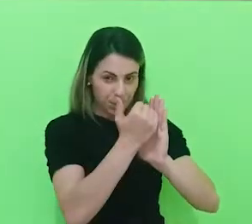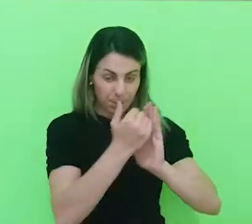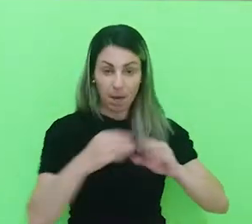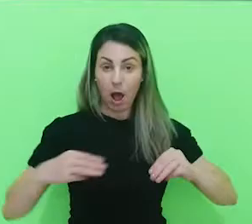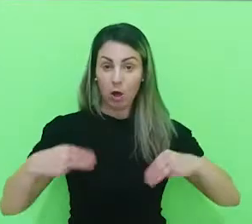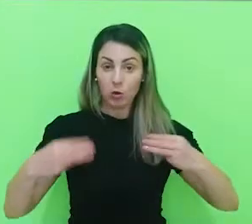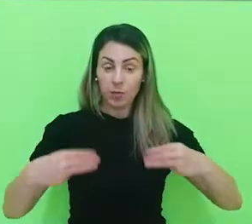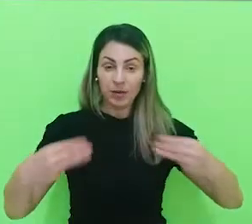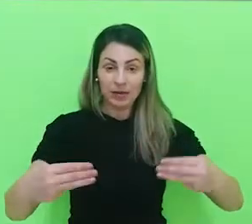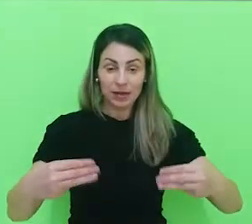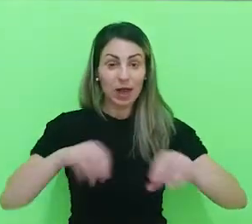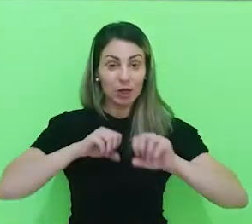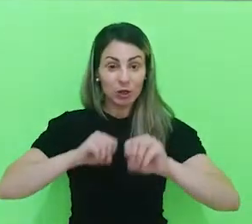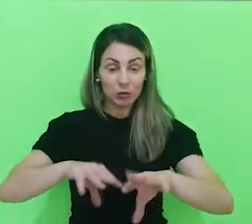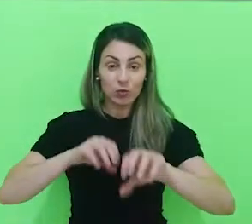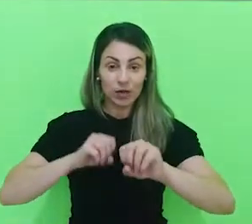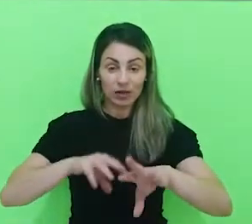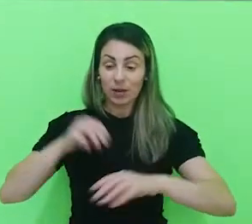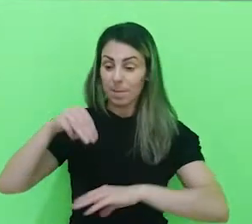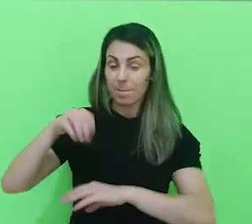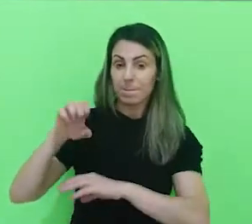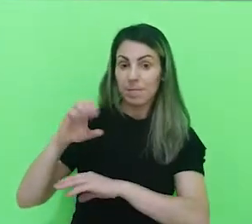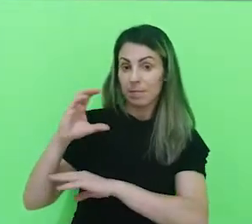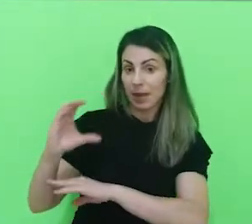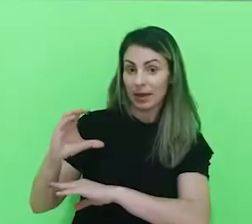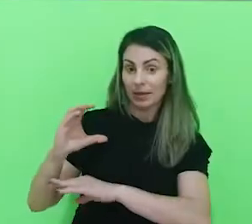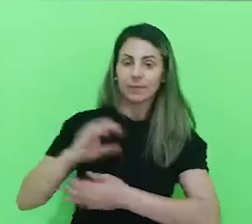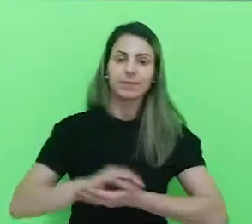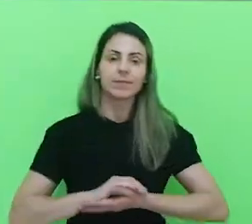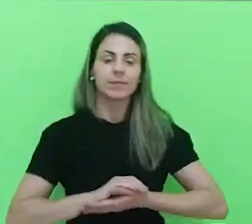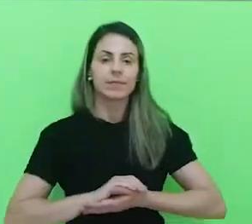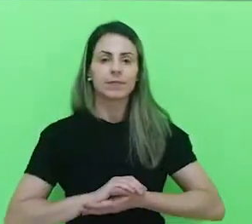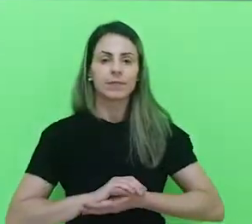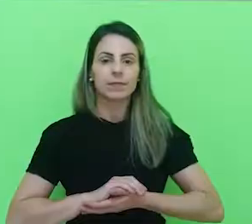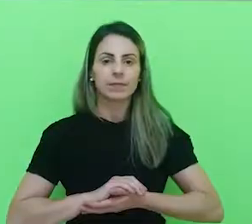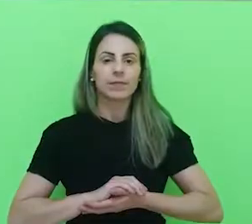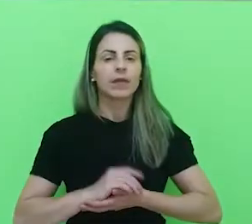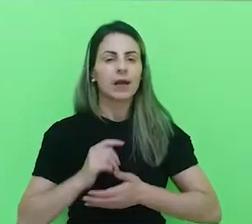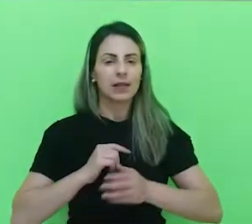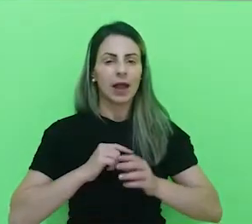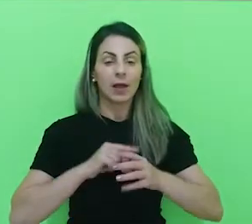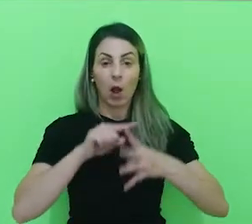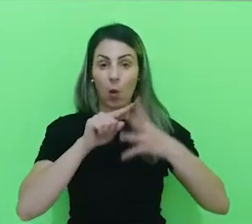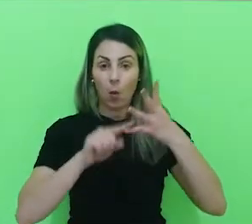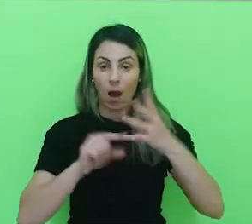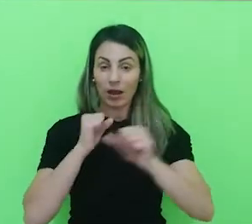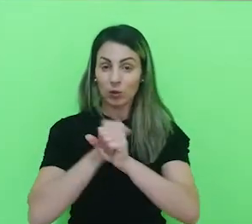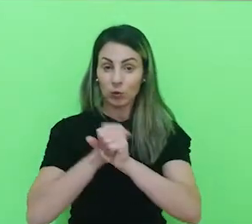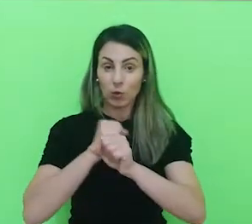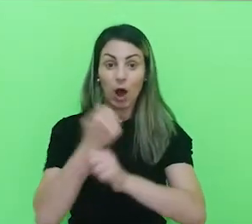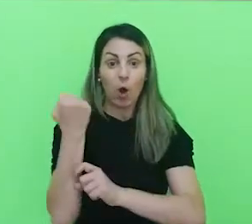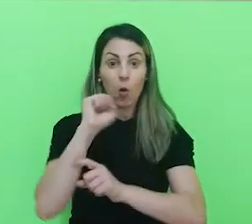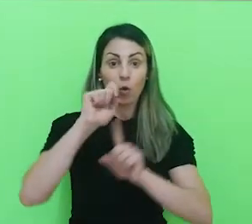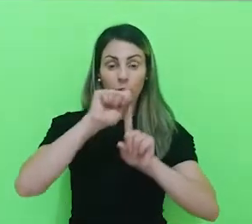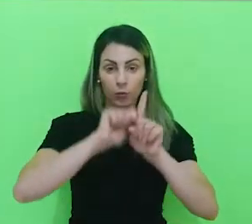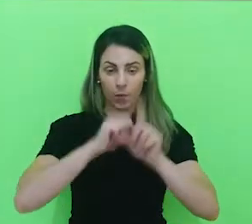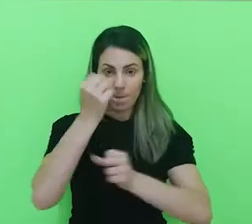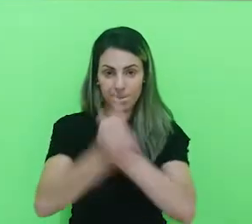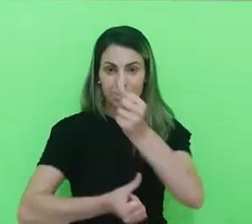da Educação e Cultura, MEC, e aqui é desenvolvido em quatro anos, em oito semestres.